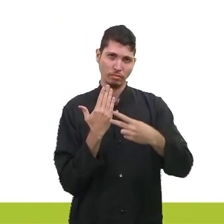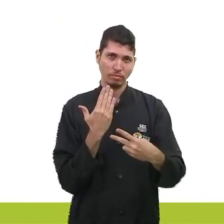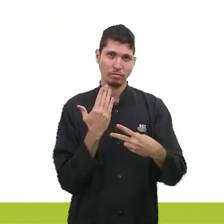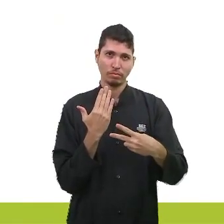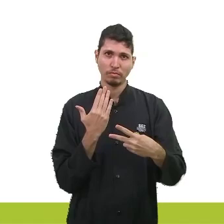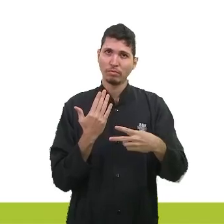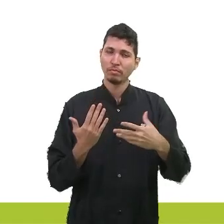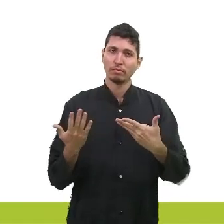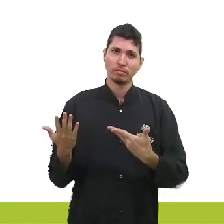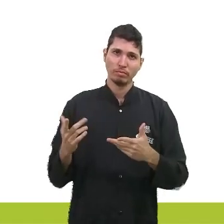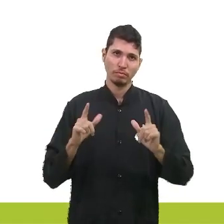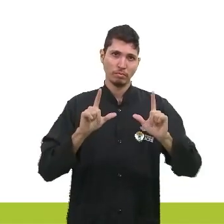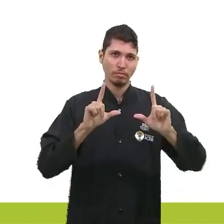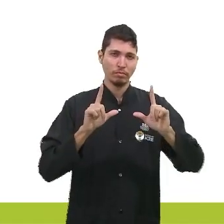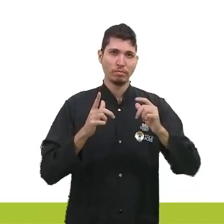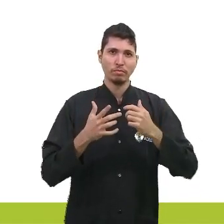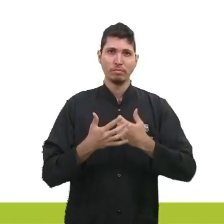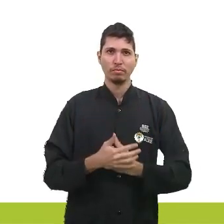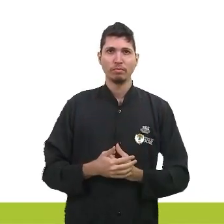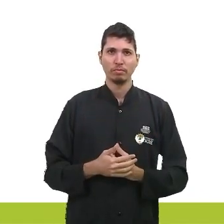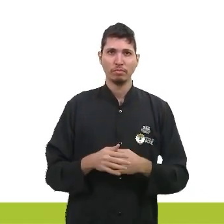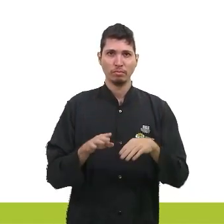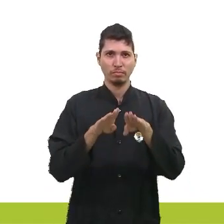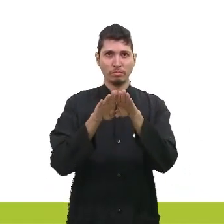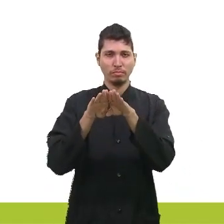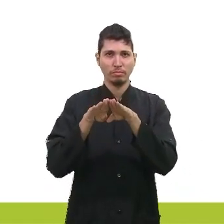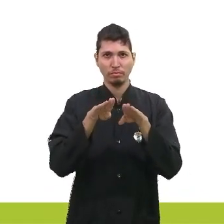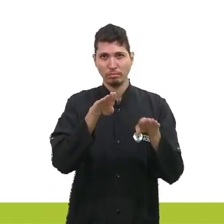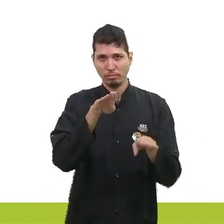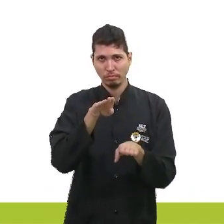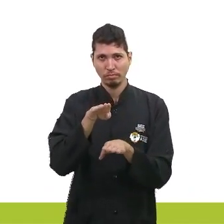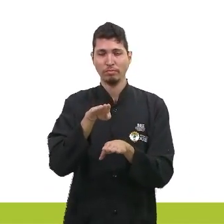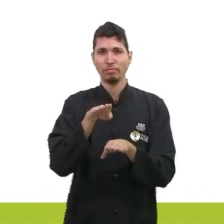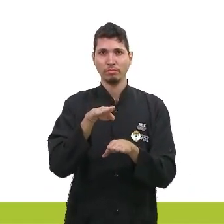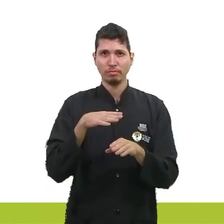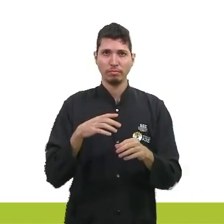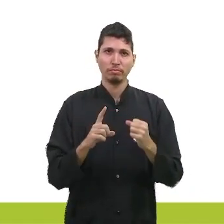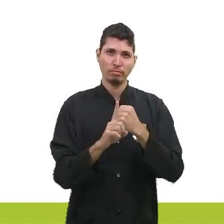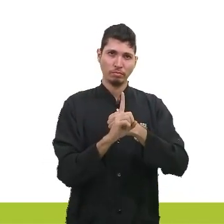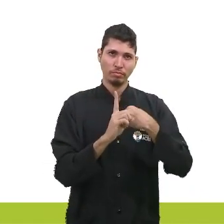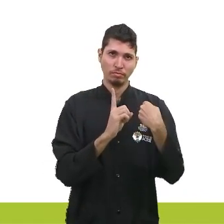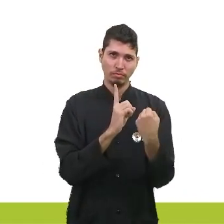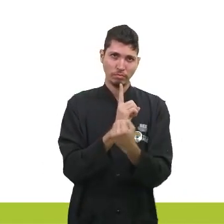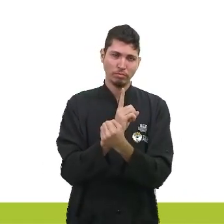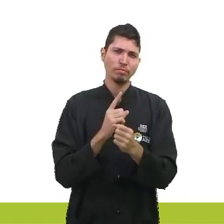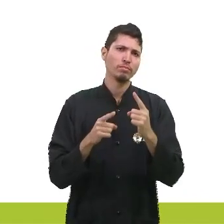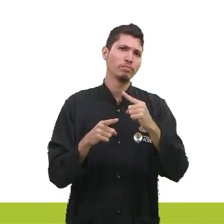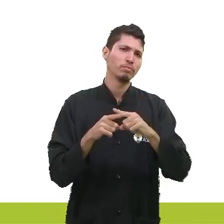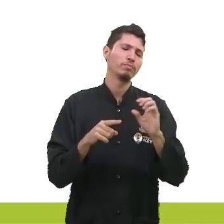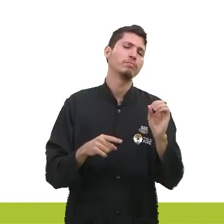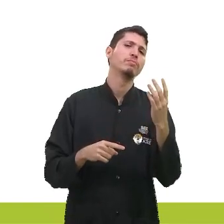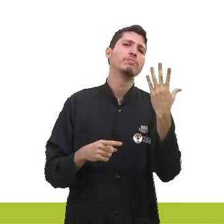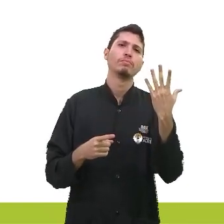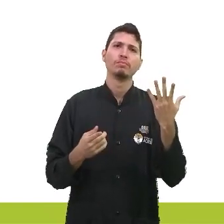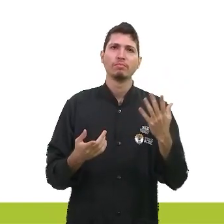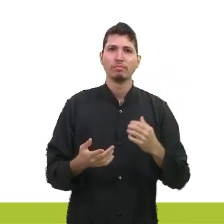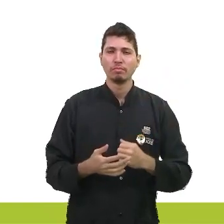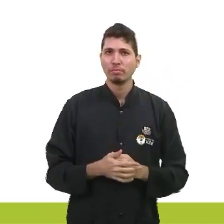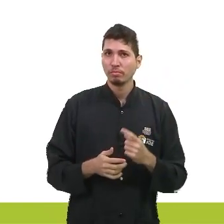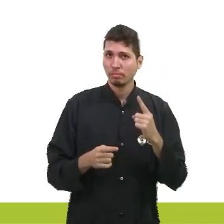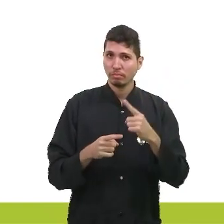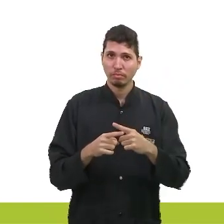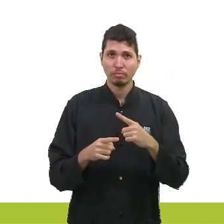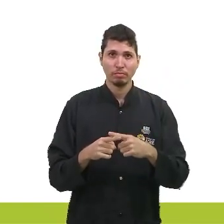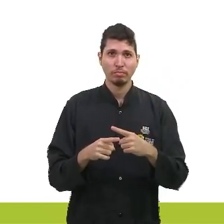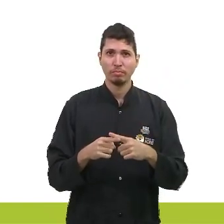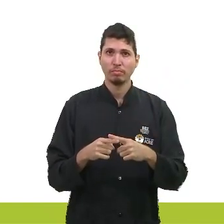nós temos desigualdade social. Olha só. Por que ocorre a desigualdade social? Justamente